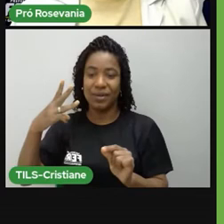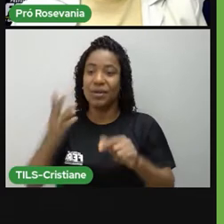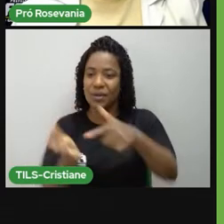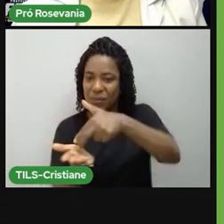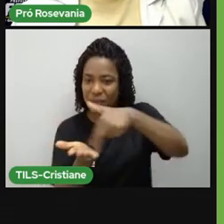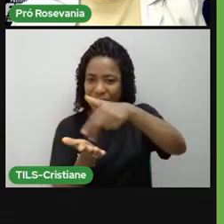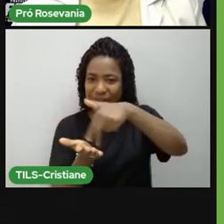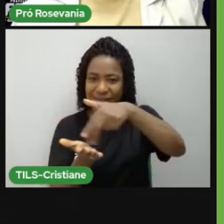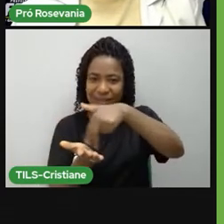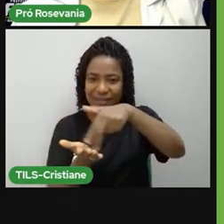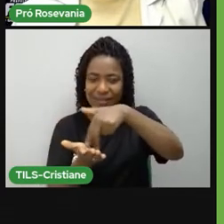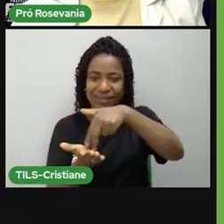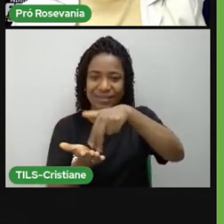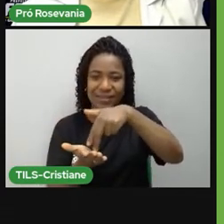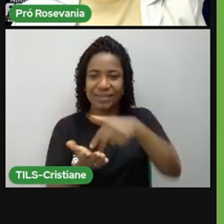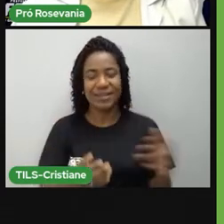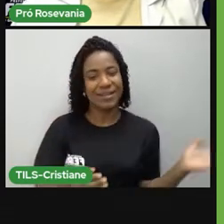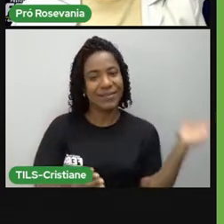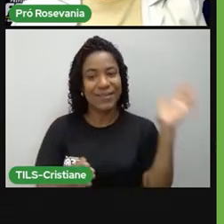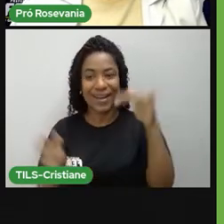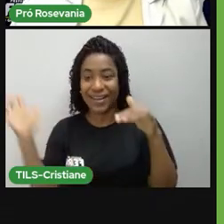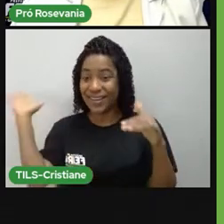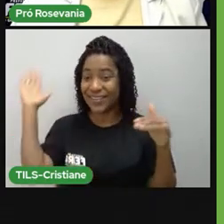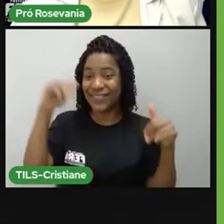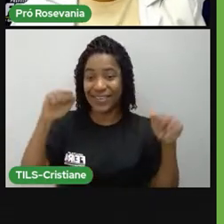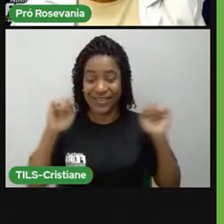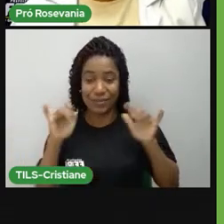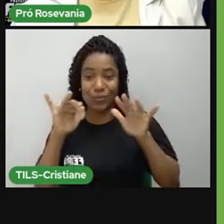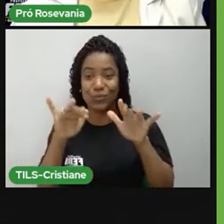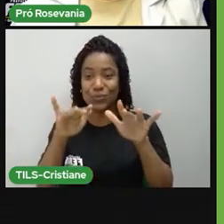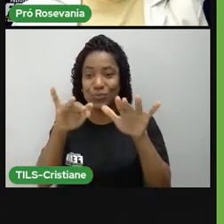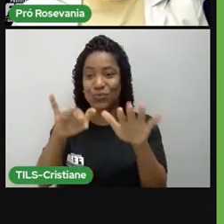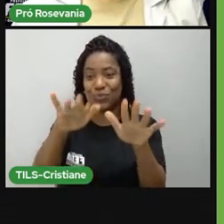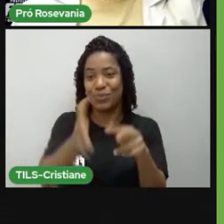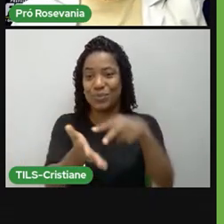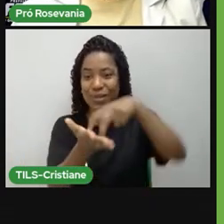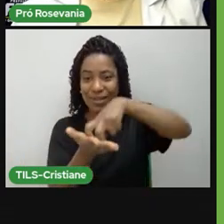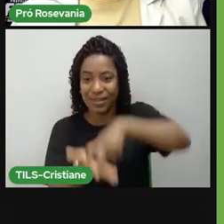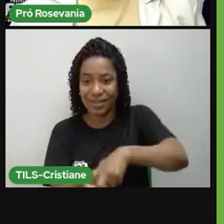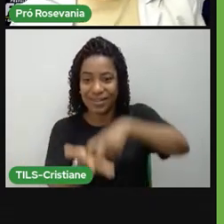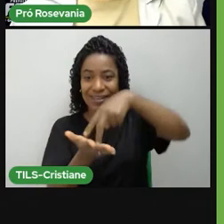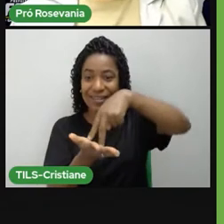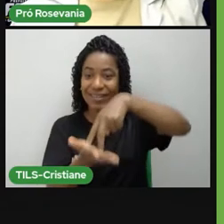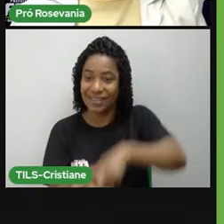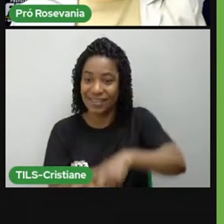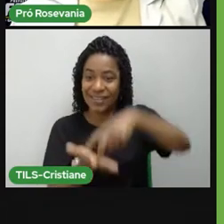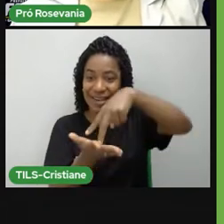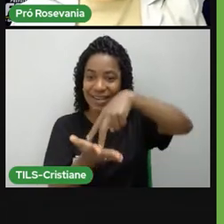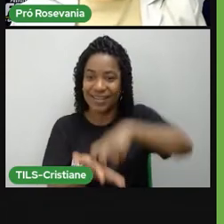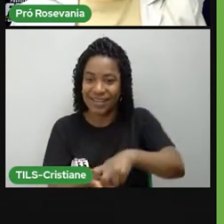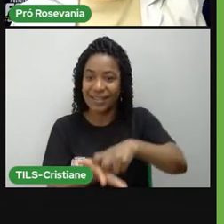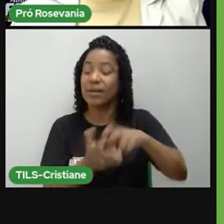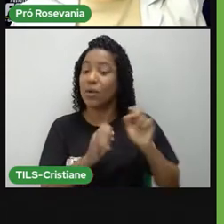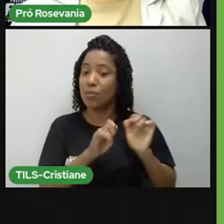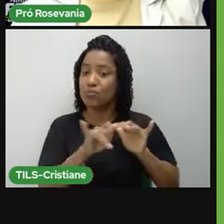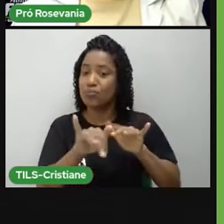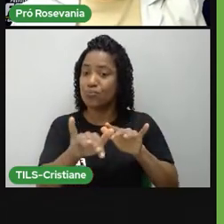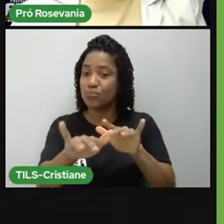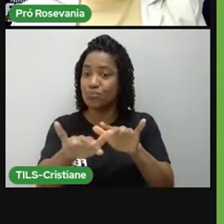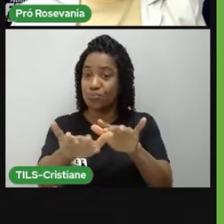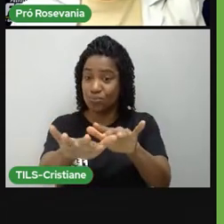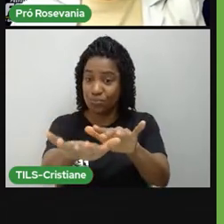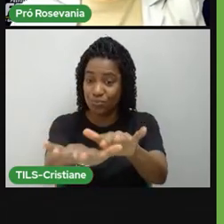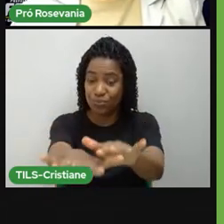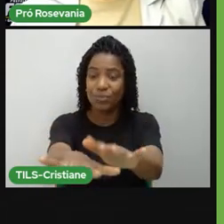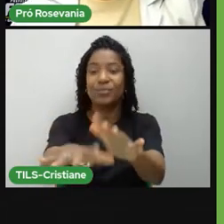sai pelas ruas, né, chamando a atenção do povo, e muita gente vai se agregando aí a esse, né, esse cortejo,